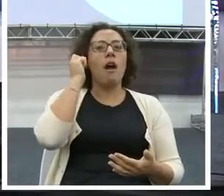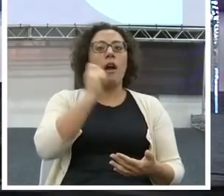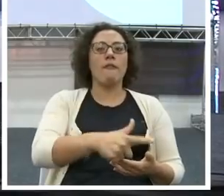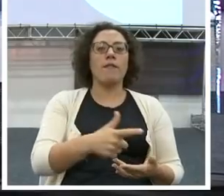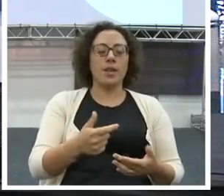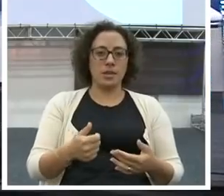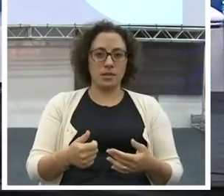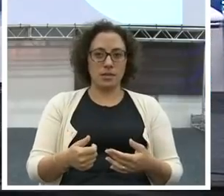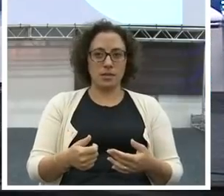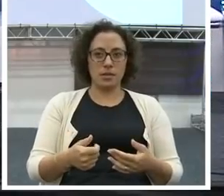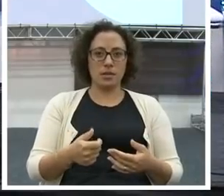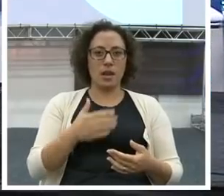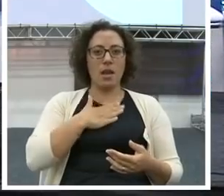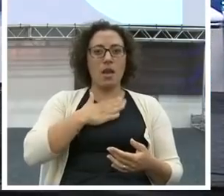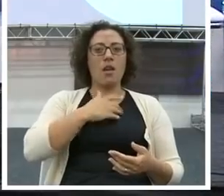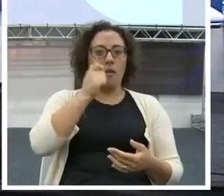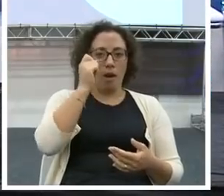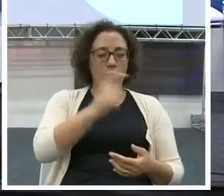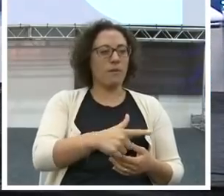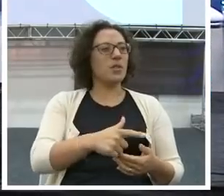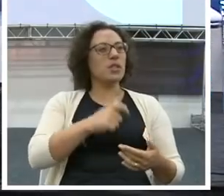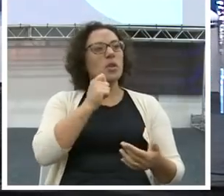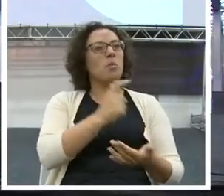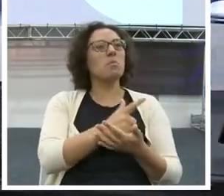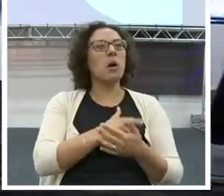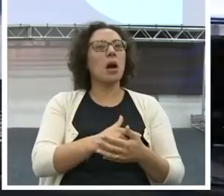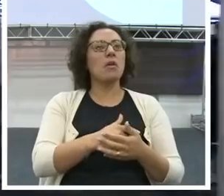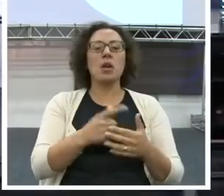nada para ninguém. Eu falo, porque você é burro financeiramente, querido.